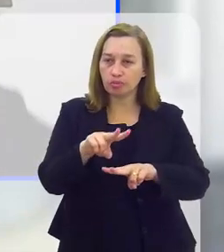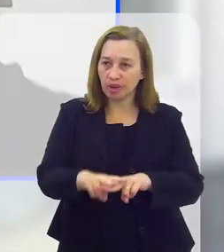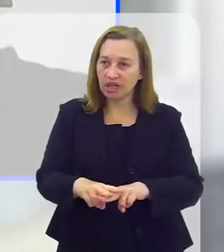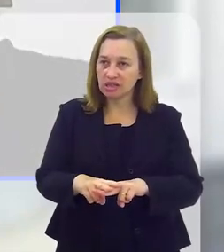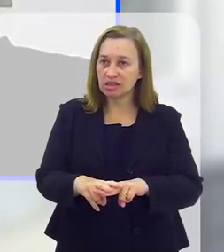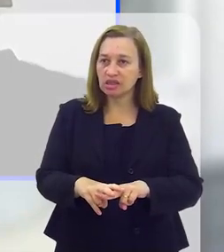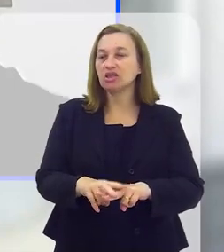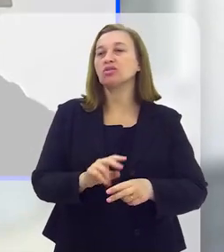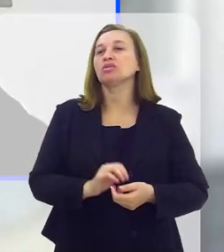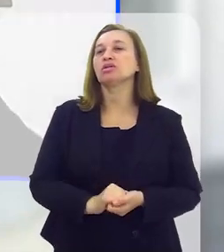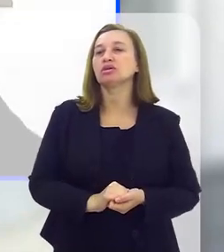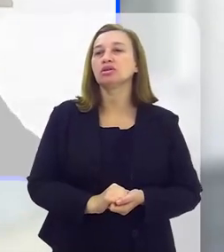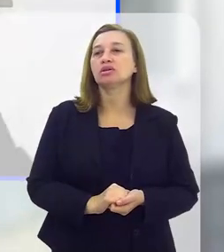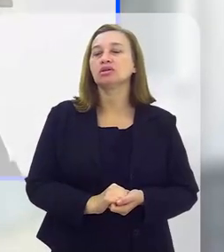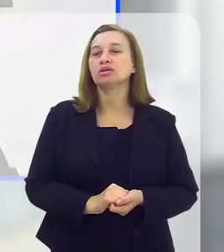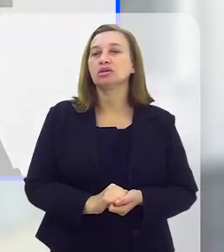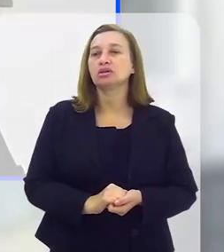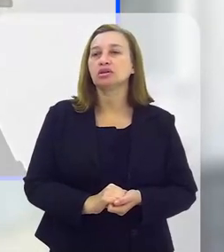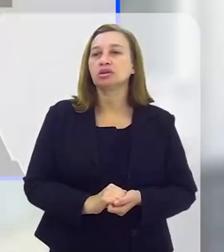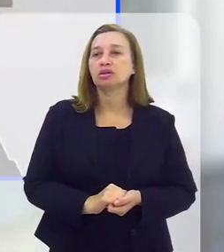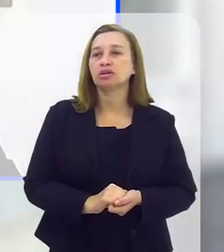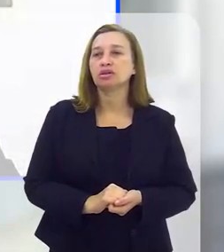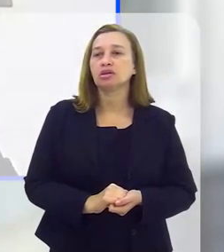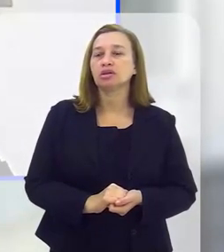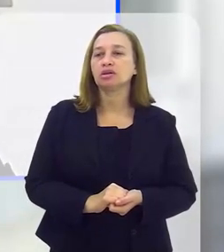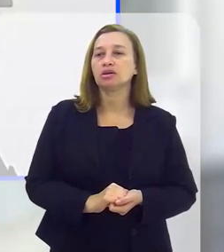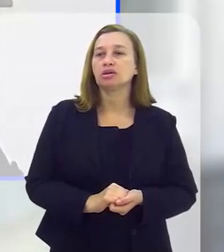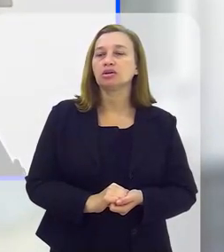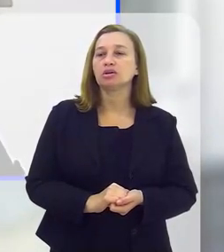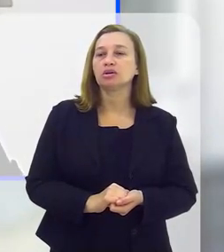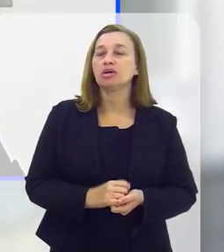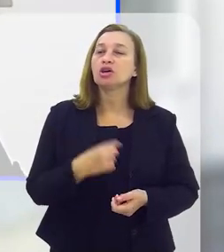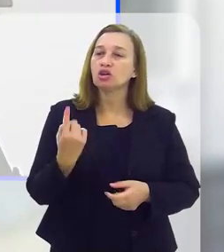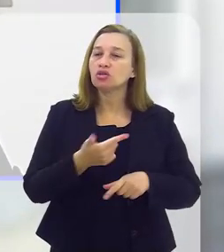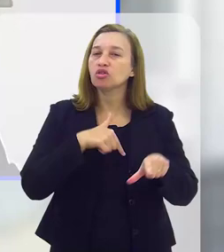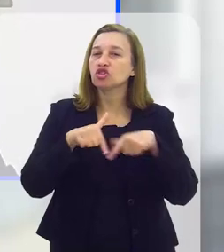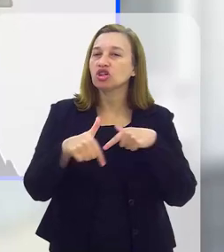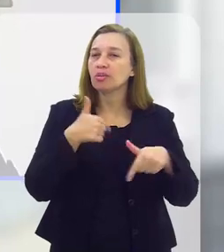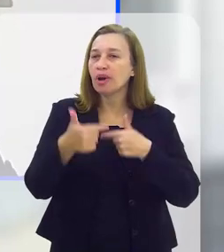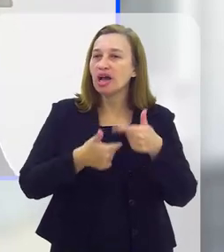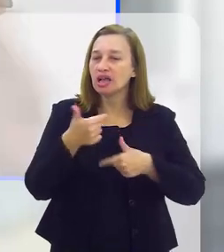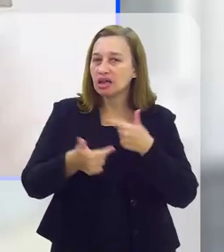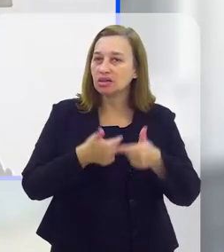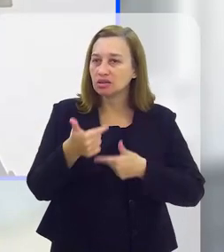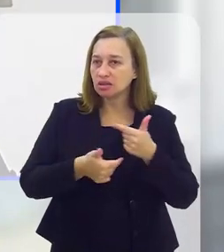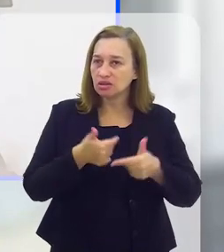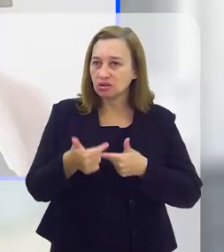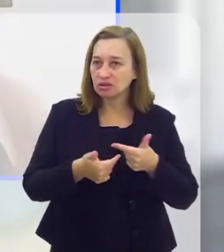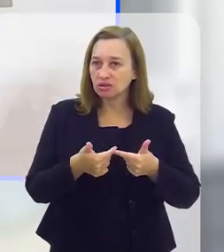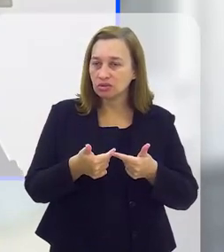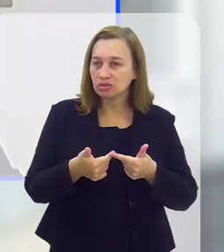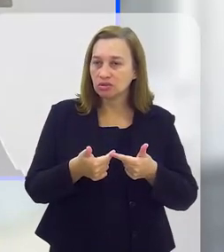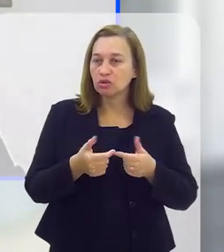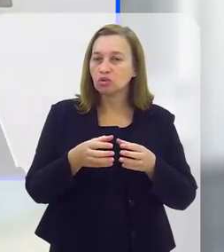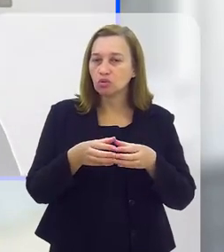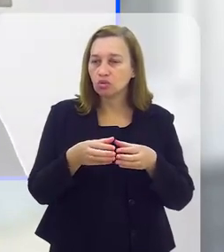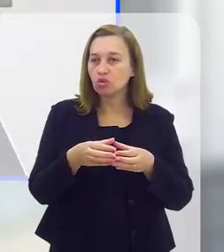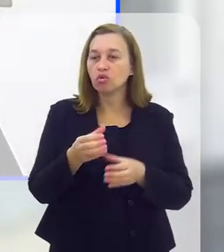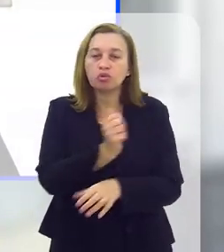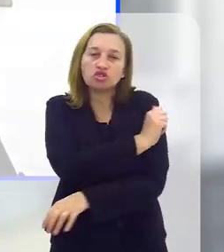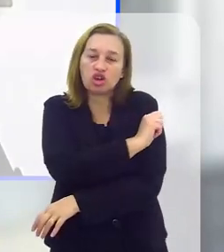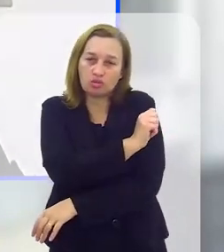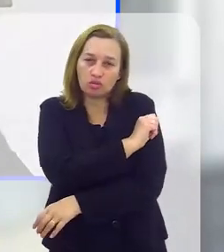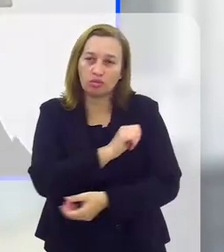presídio, outra comarca. E nós trabalhamos com uma flutuação de